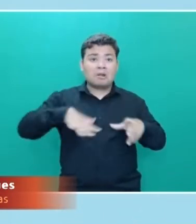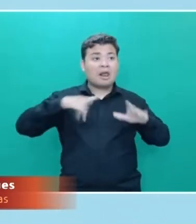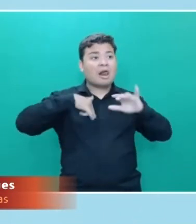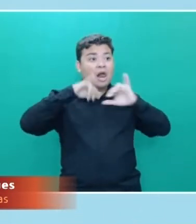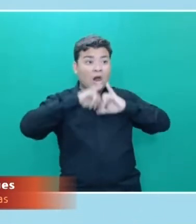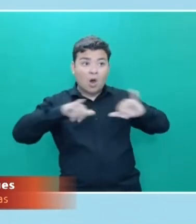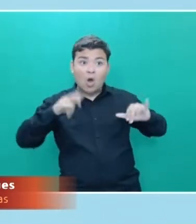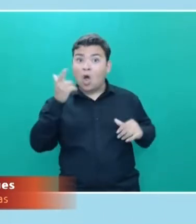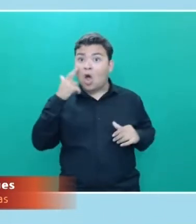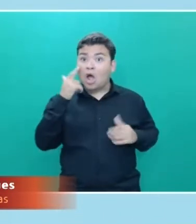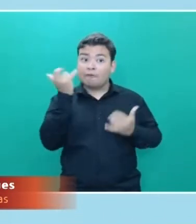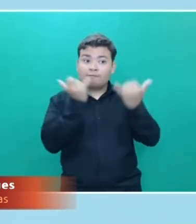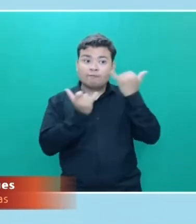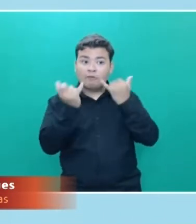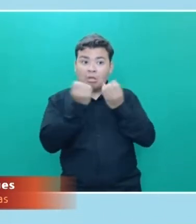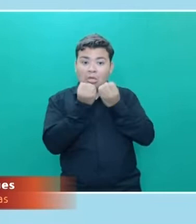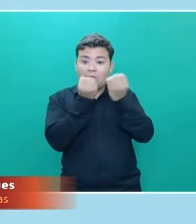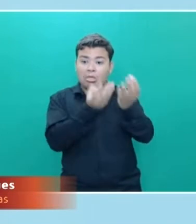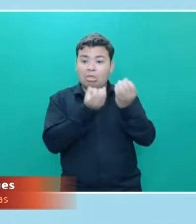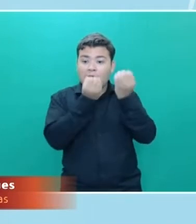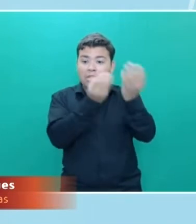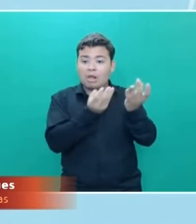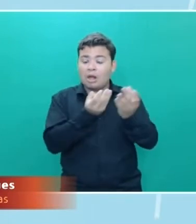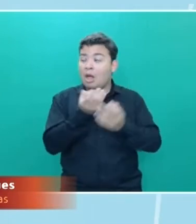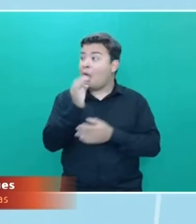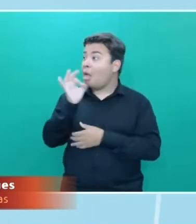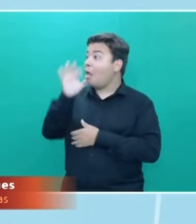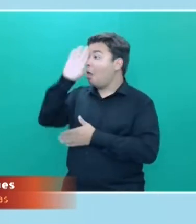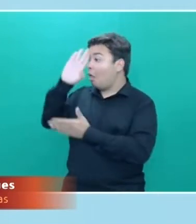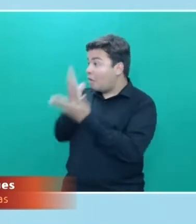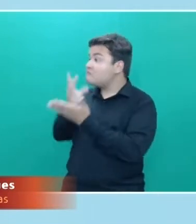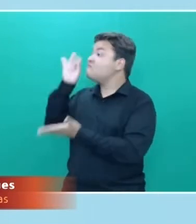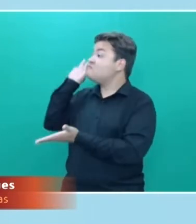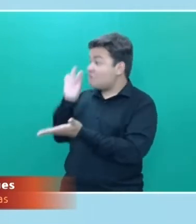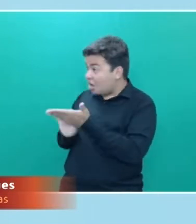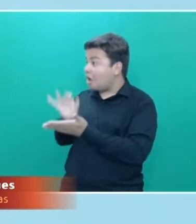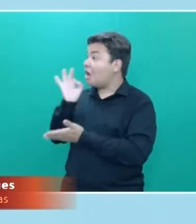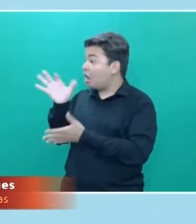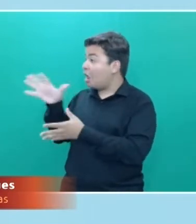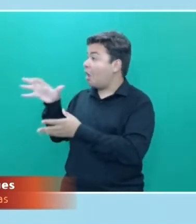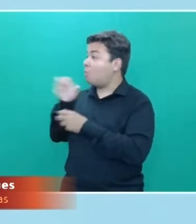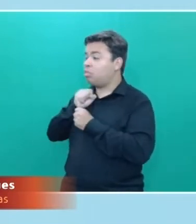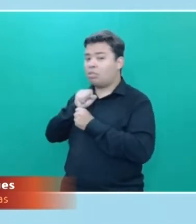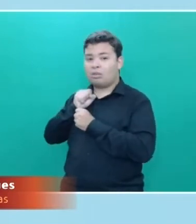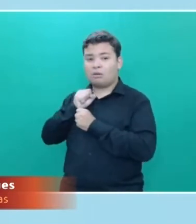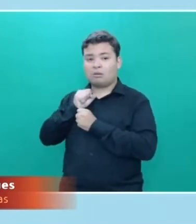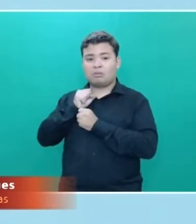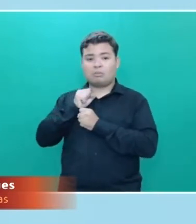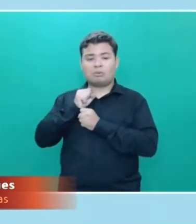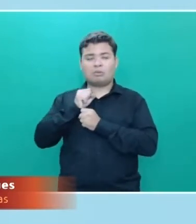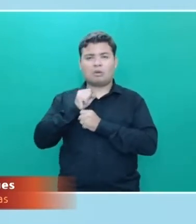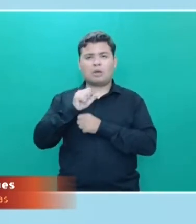informação e essas pessoas tomam isso como verdade. E eu não estou falando de uma verdade